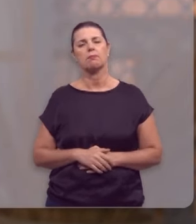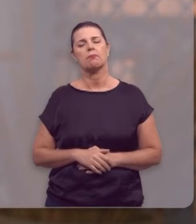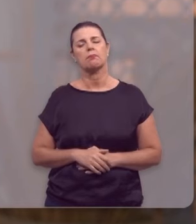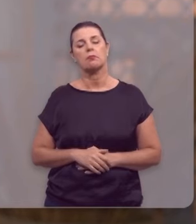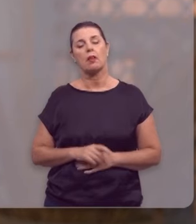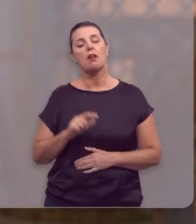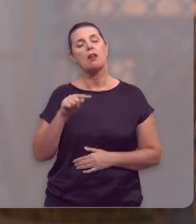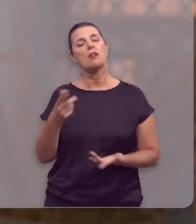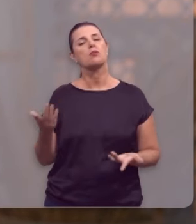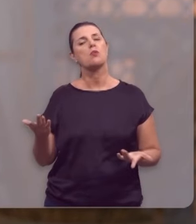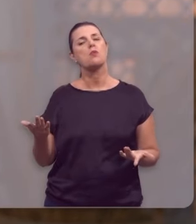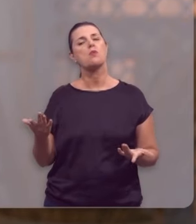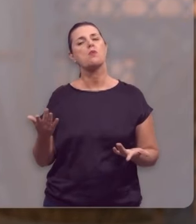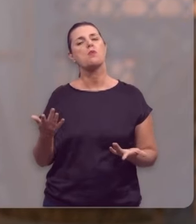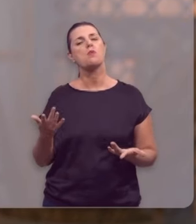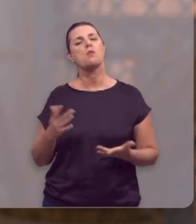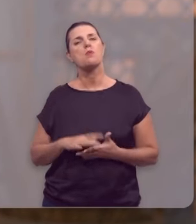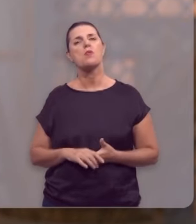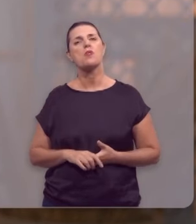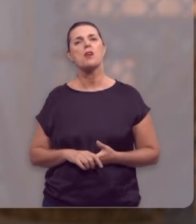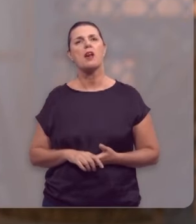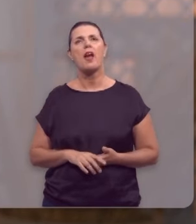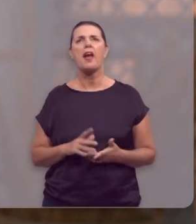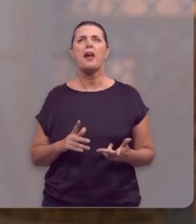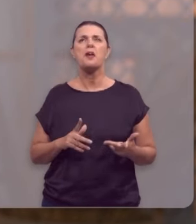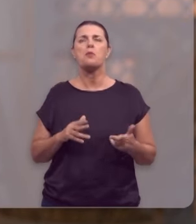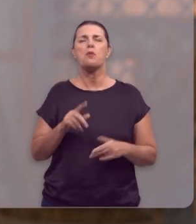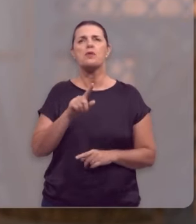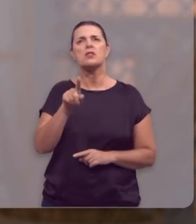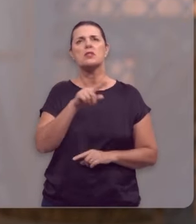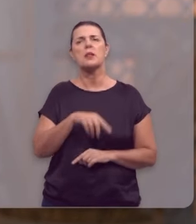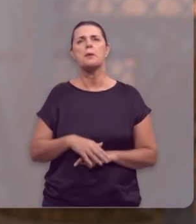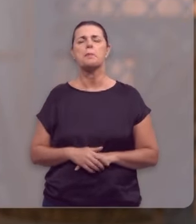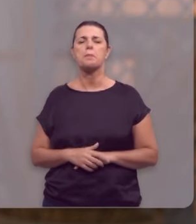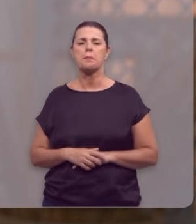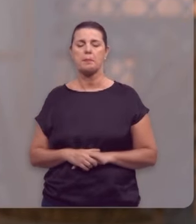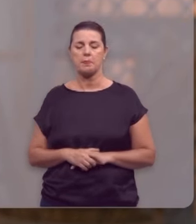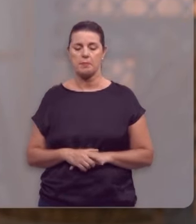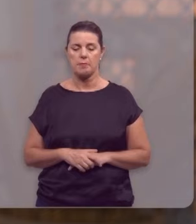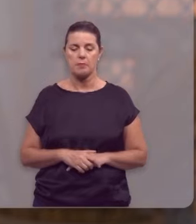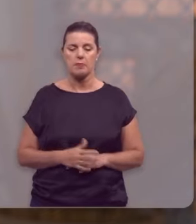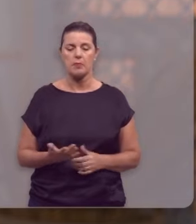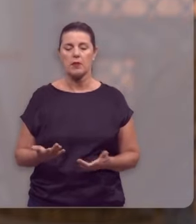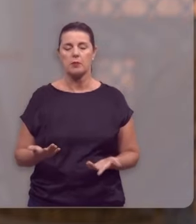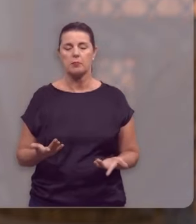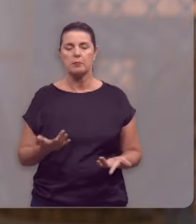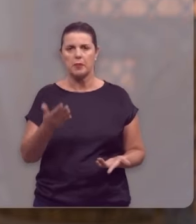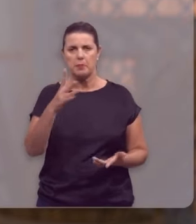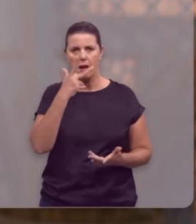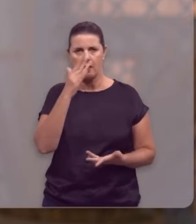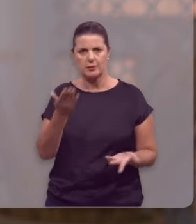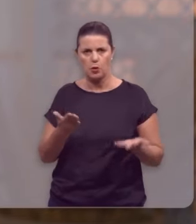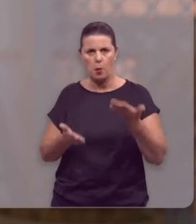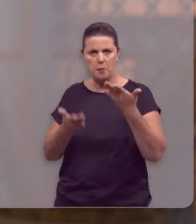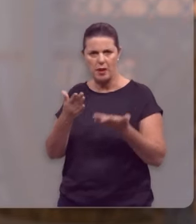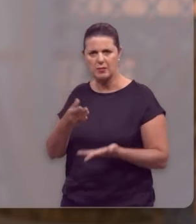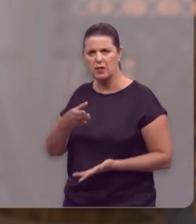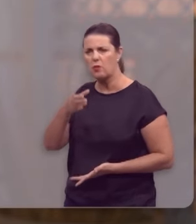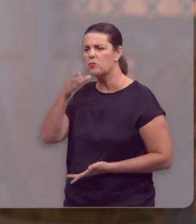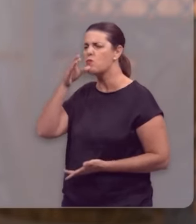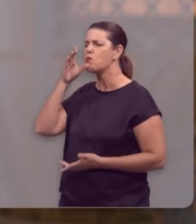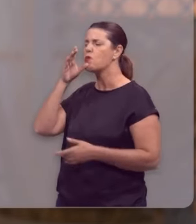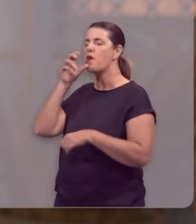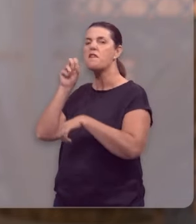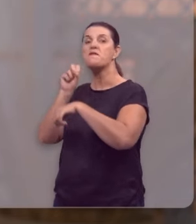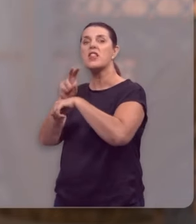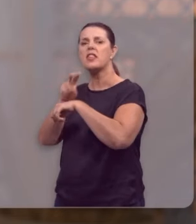Isso é como você beber um copo de veneno e imagina que é o outro quem vai